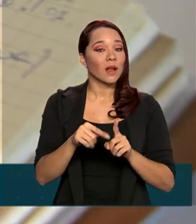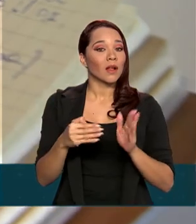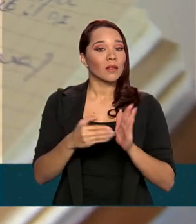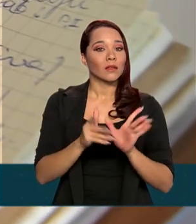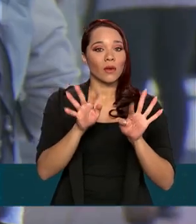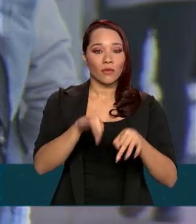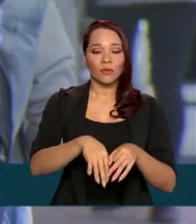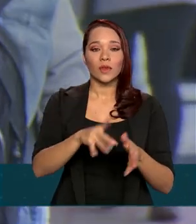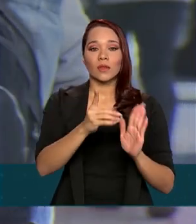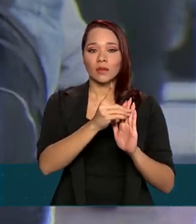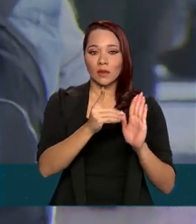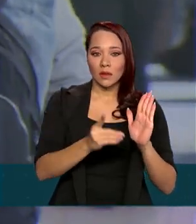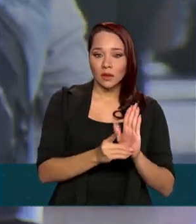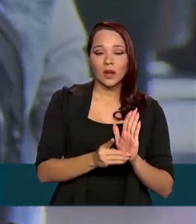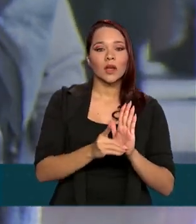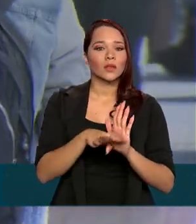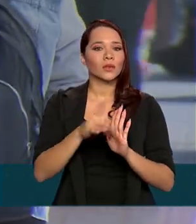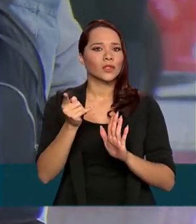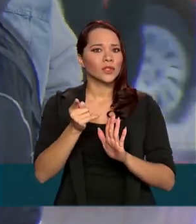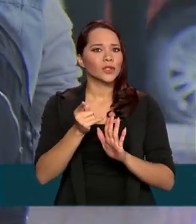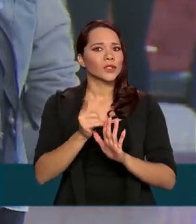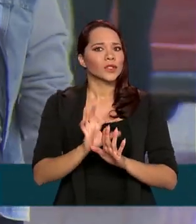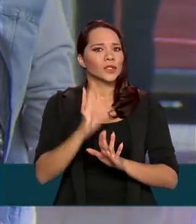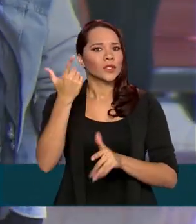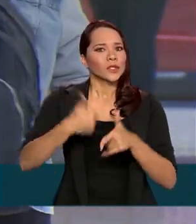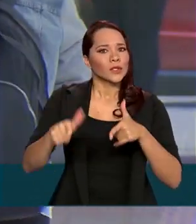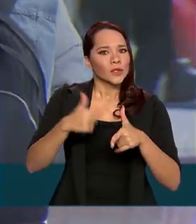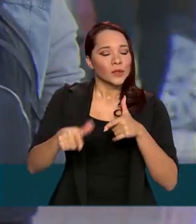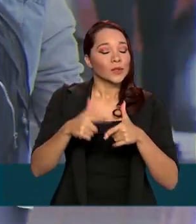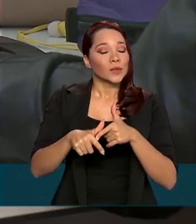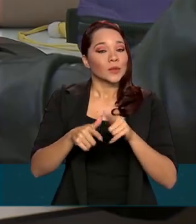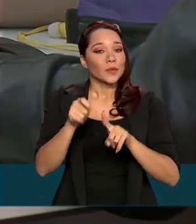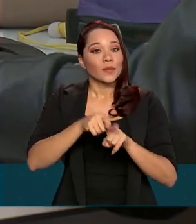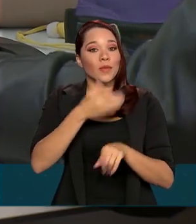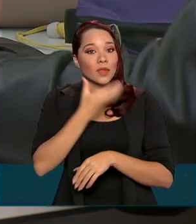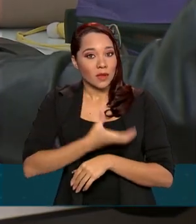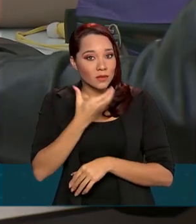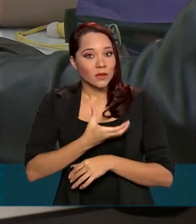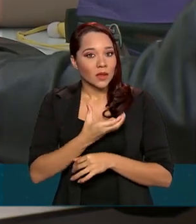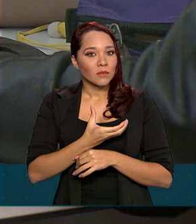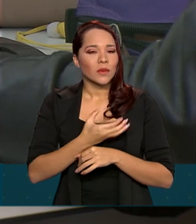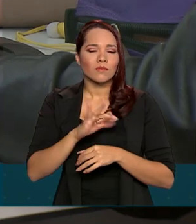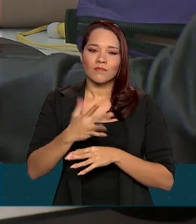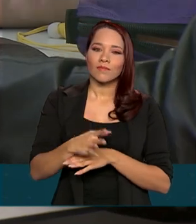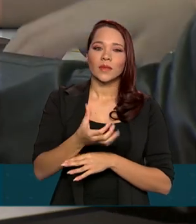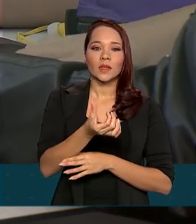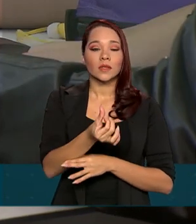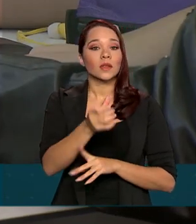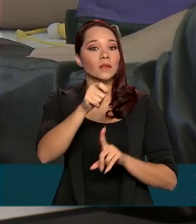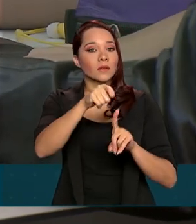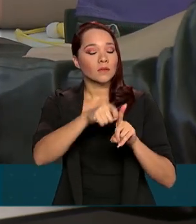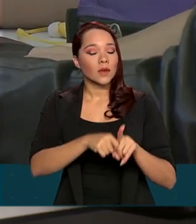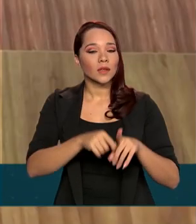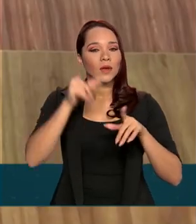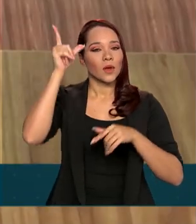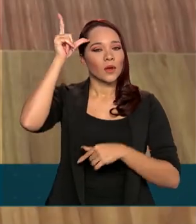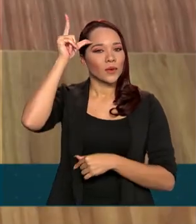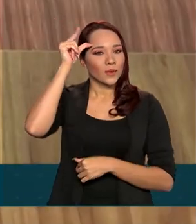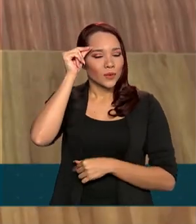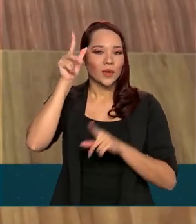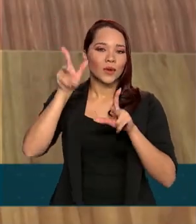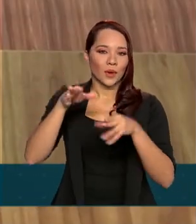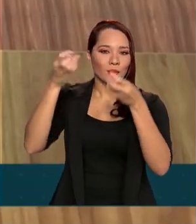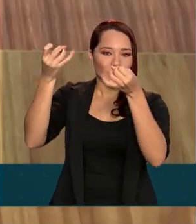fim do decreto de estado de calamidade em dezembro deste ano. Serão ao menos seis meses de alívio, como